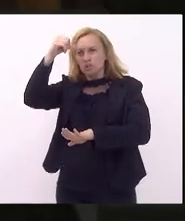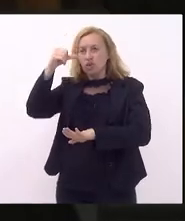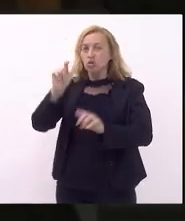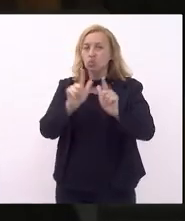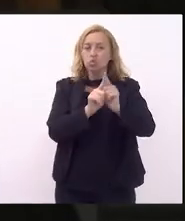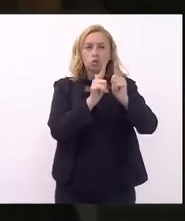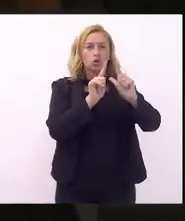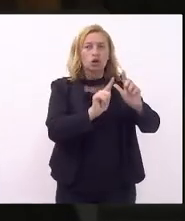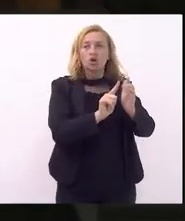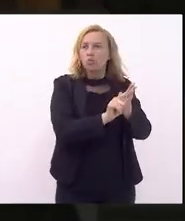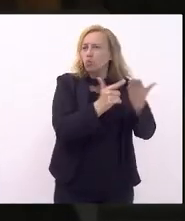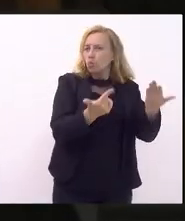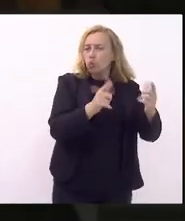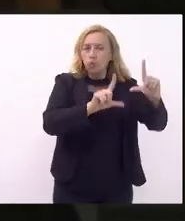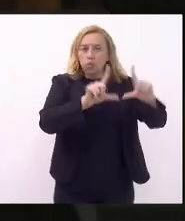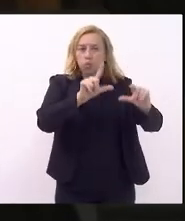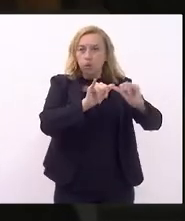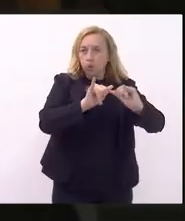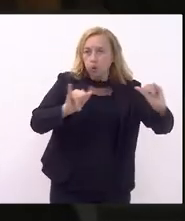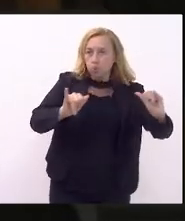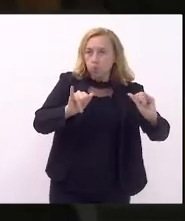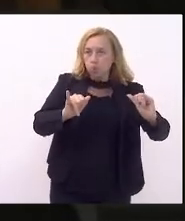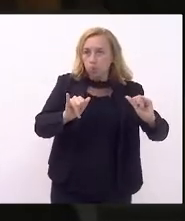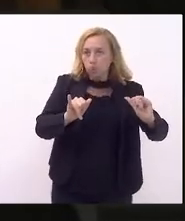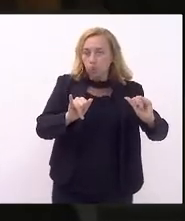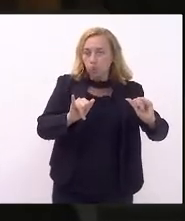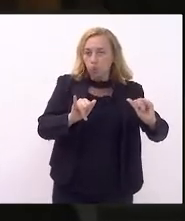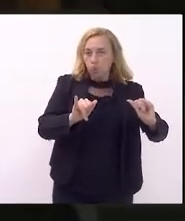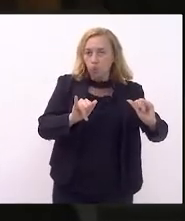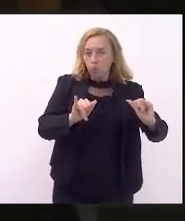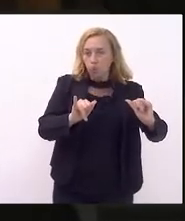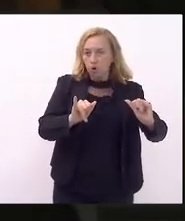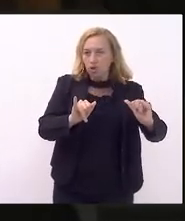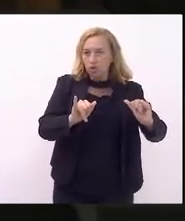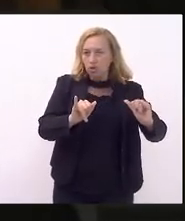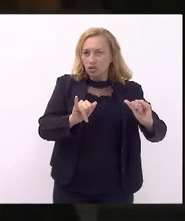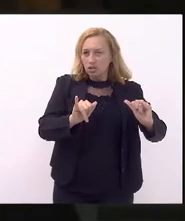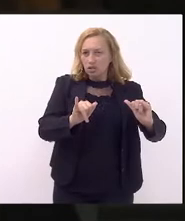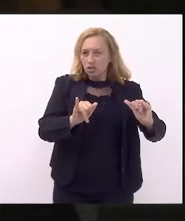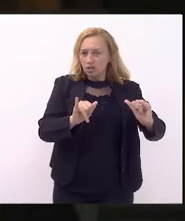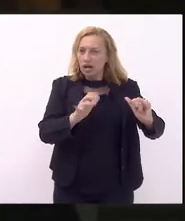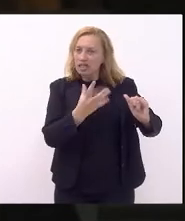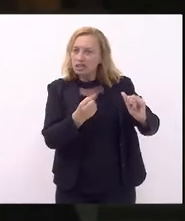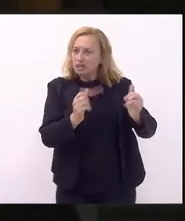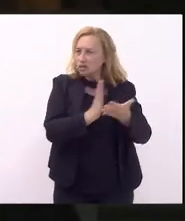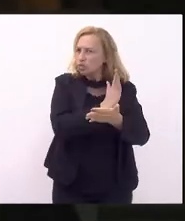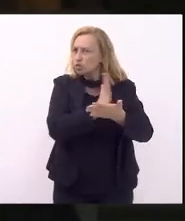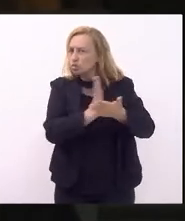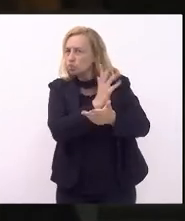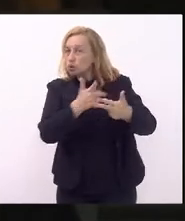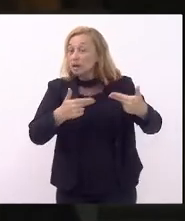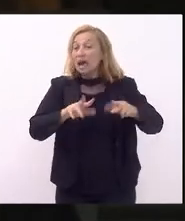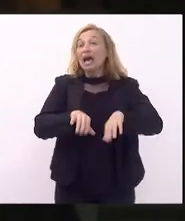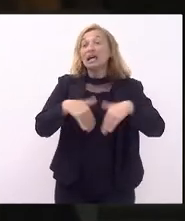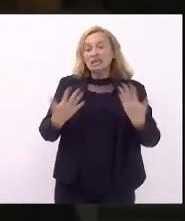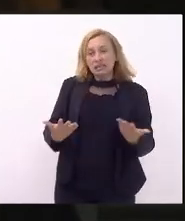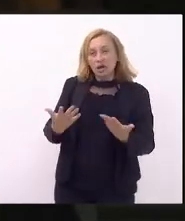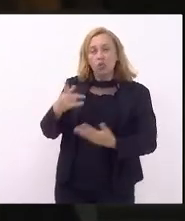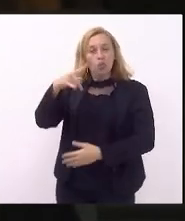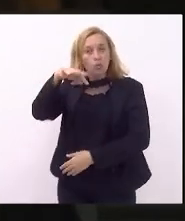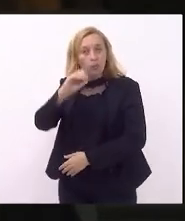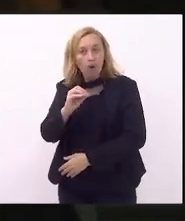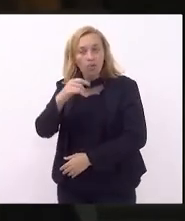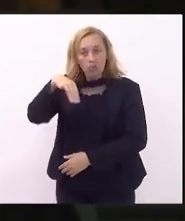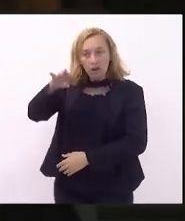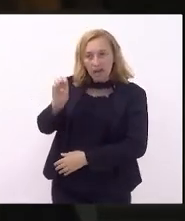jornais, estaria costeando o alambrado. Então, o Paulo Guedes resolveu